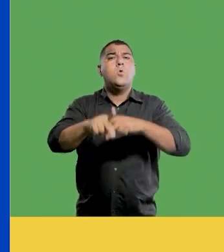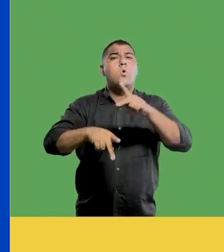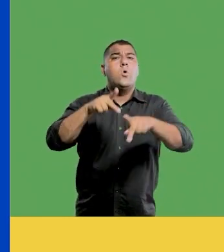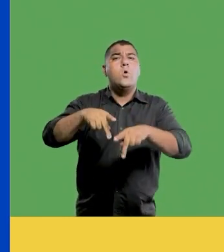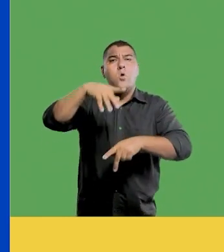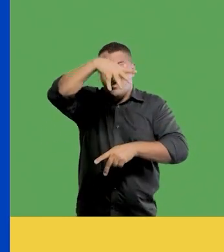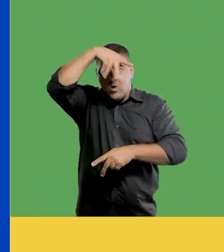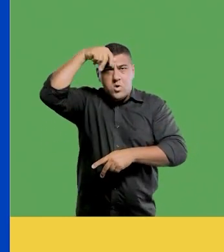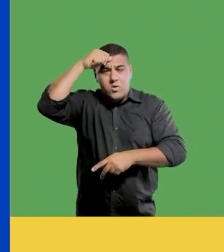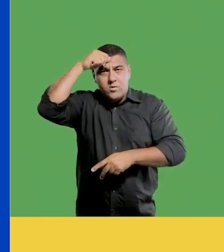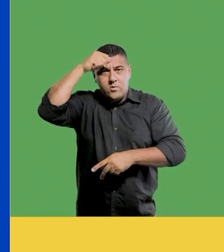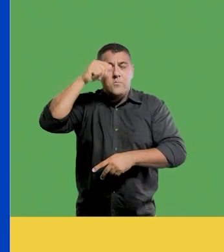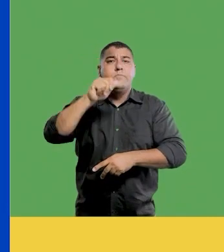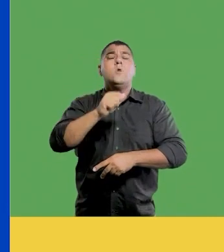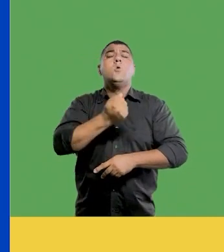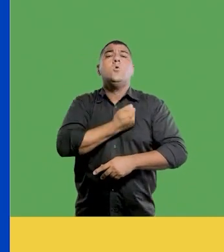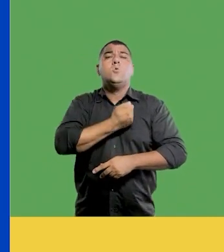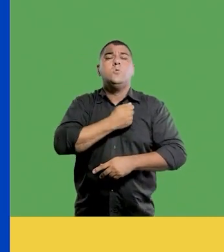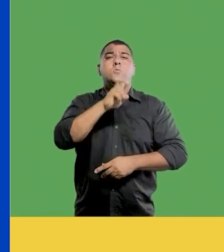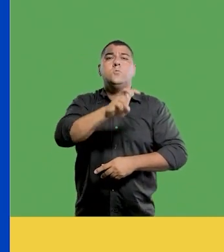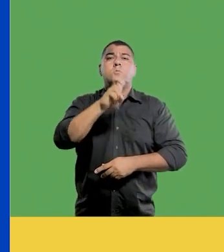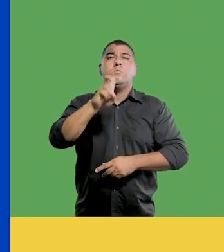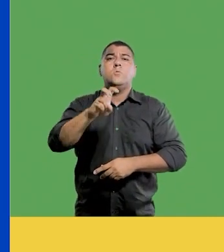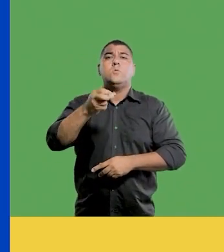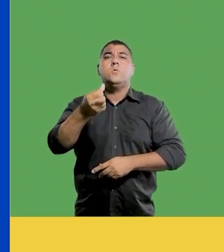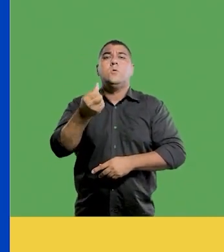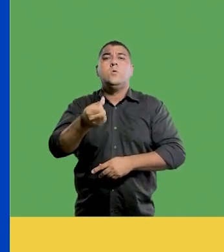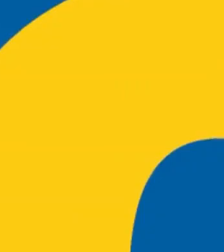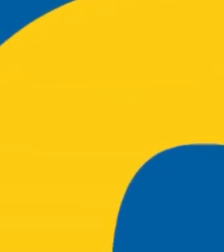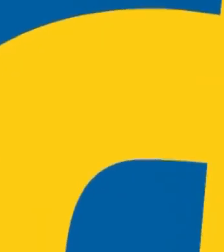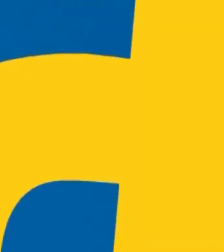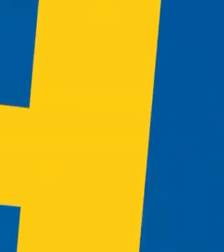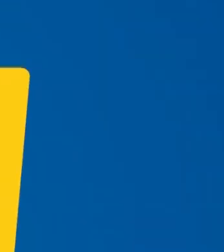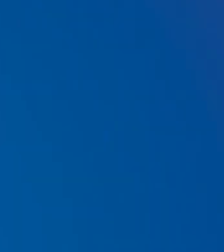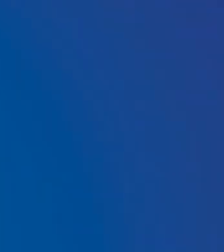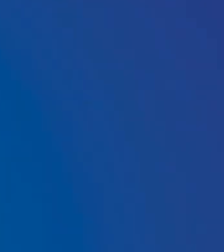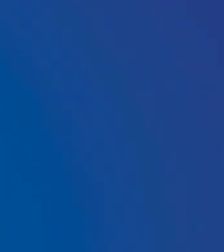do povo matogrossense. Meu número é 5563.